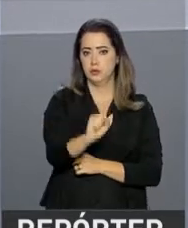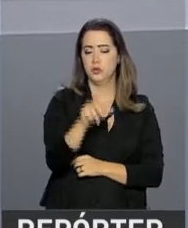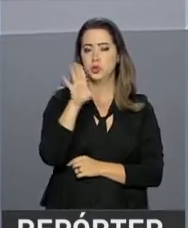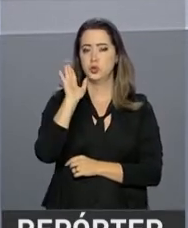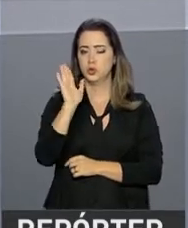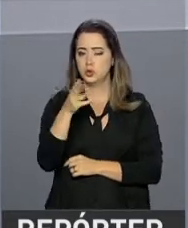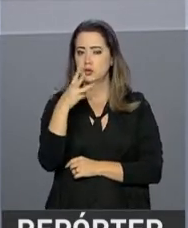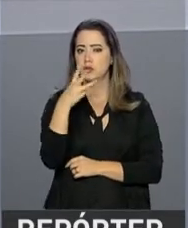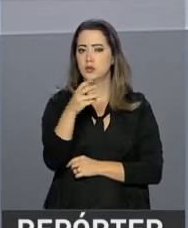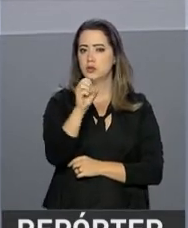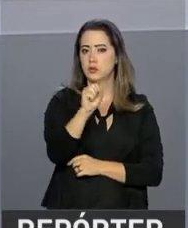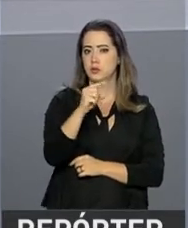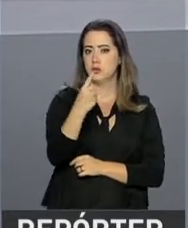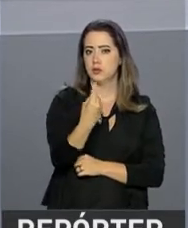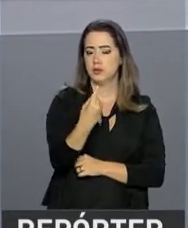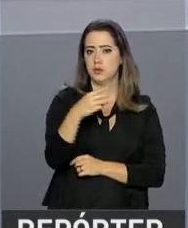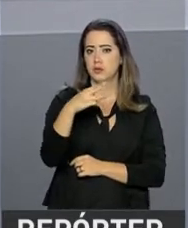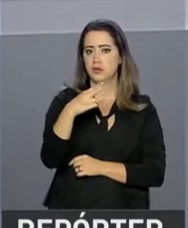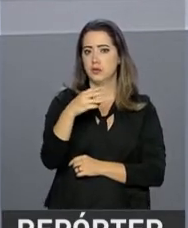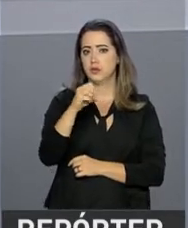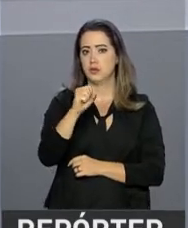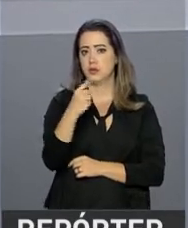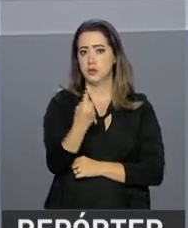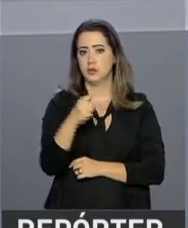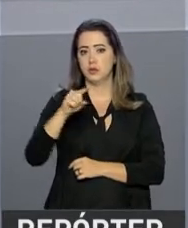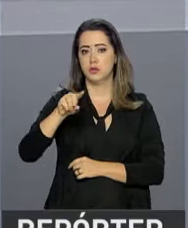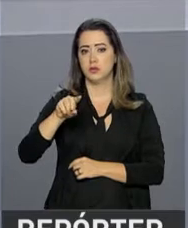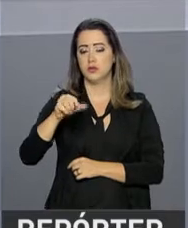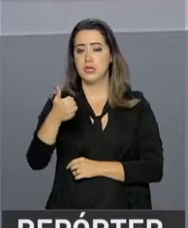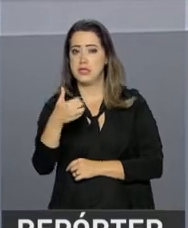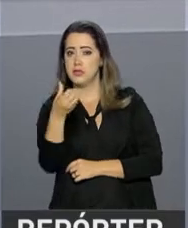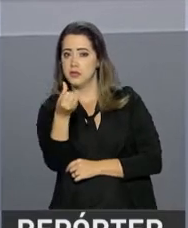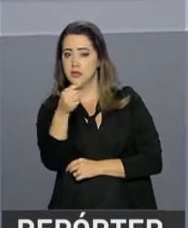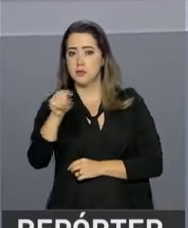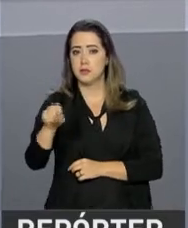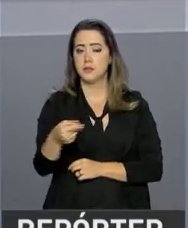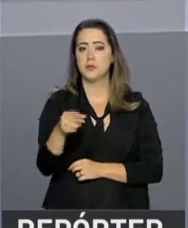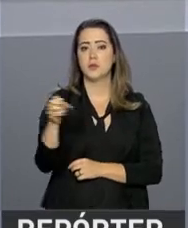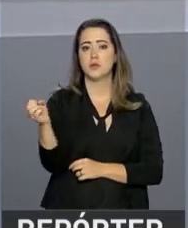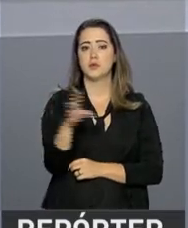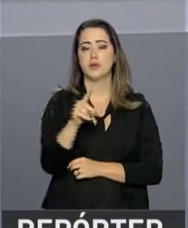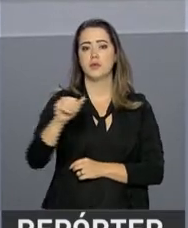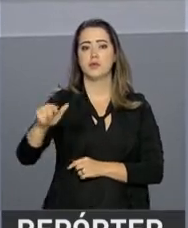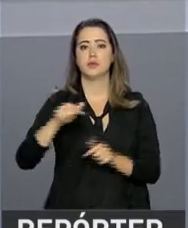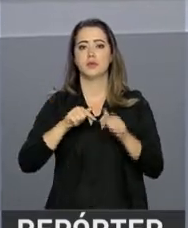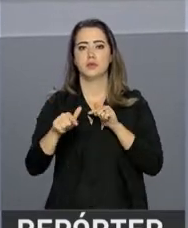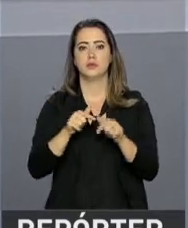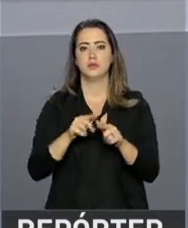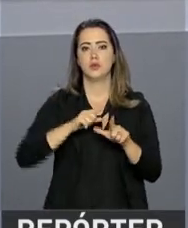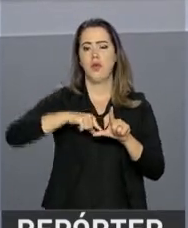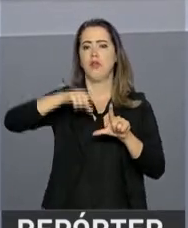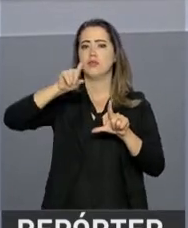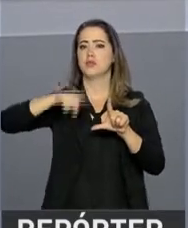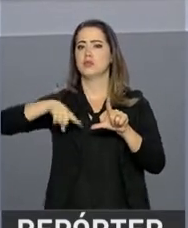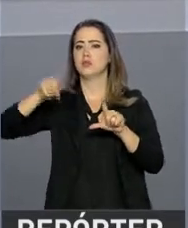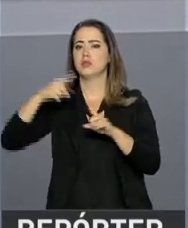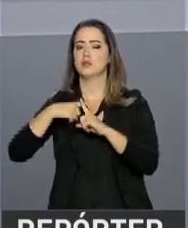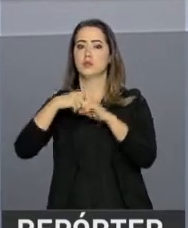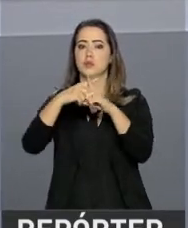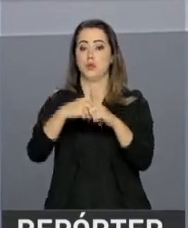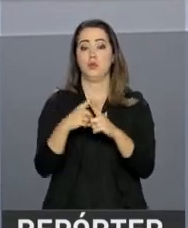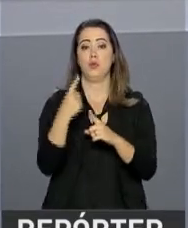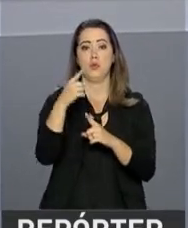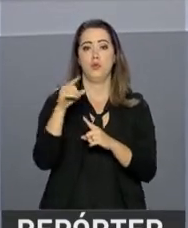381.166 novas vagas de emprego, uma variação positiva de 1